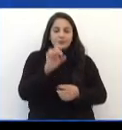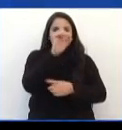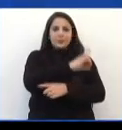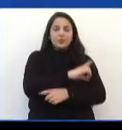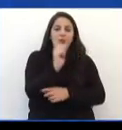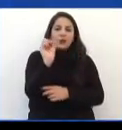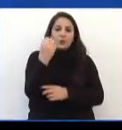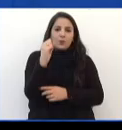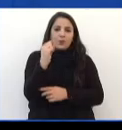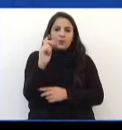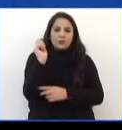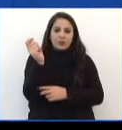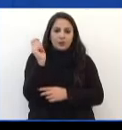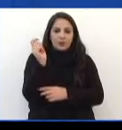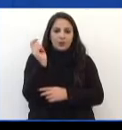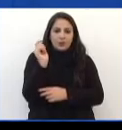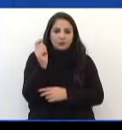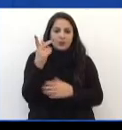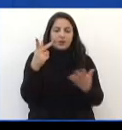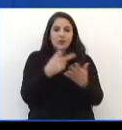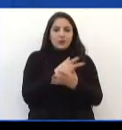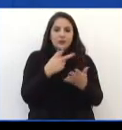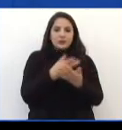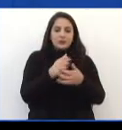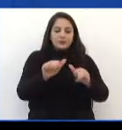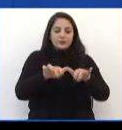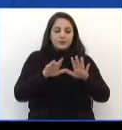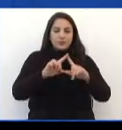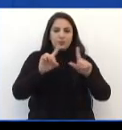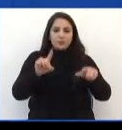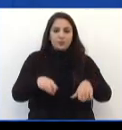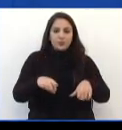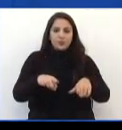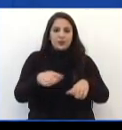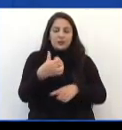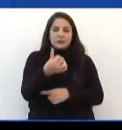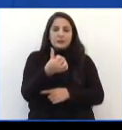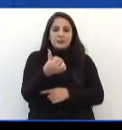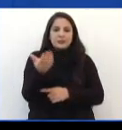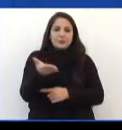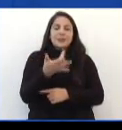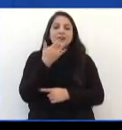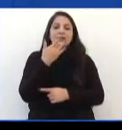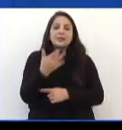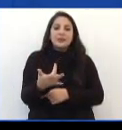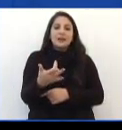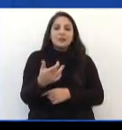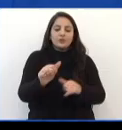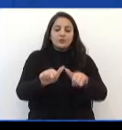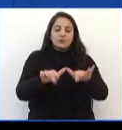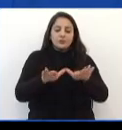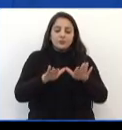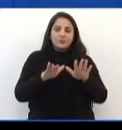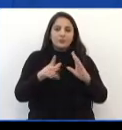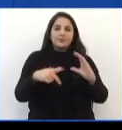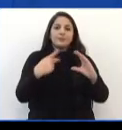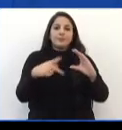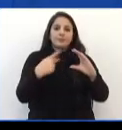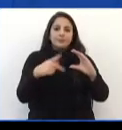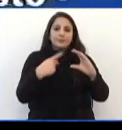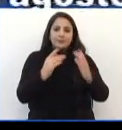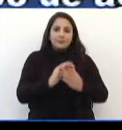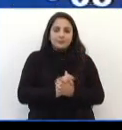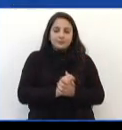No dia 8 de agosto, acontece uma audiência pública às 6h30 da tarde no plenário da Câmara de